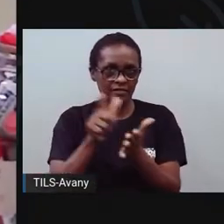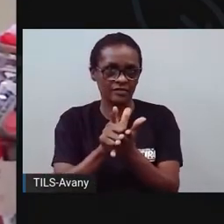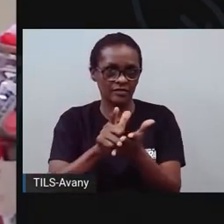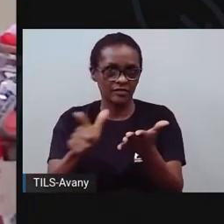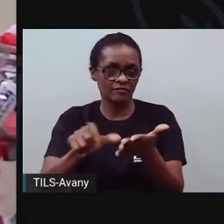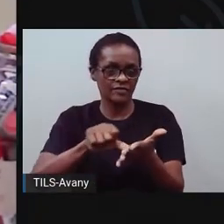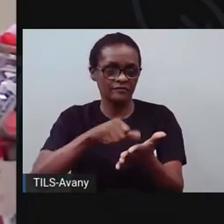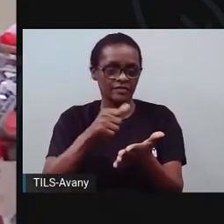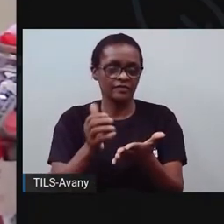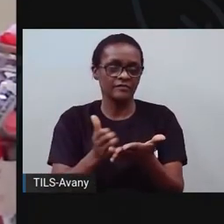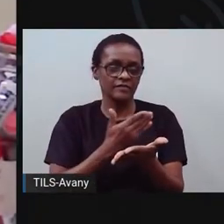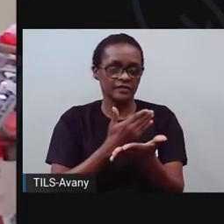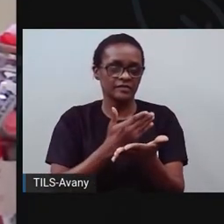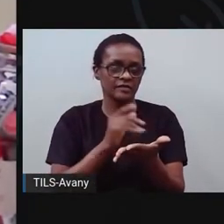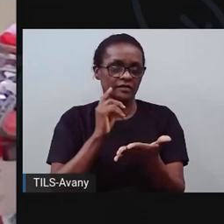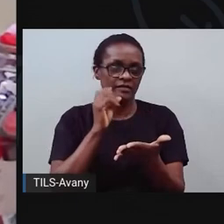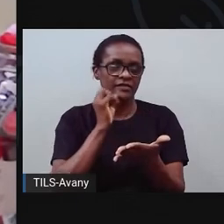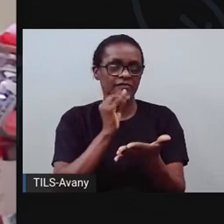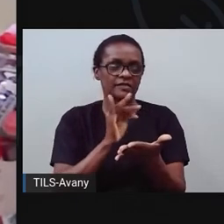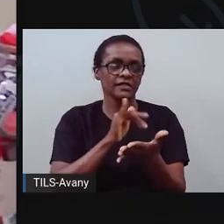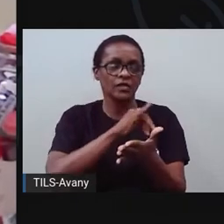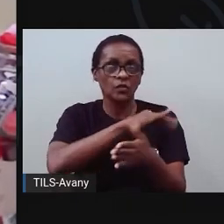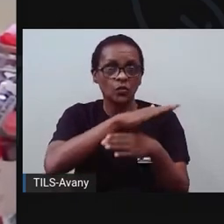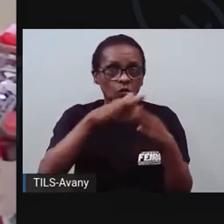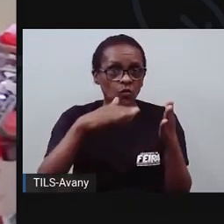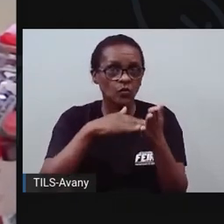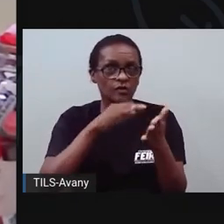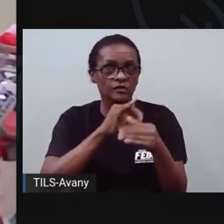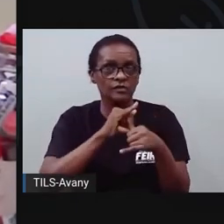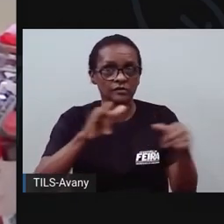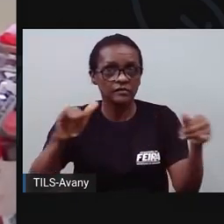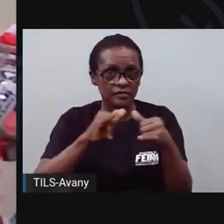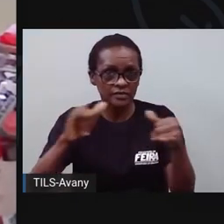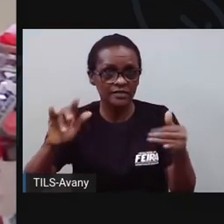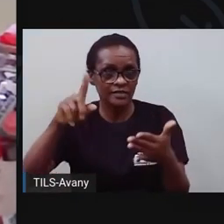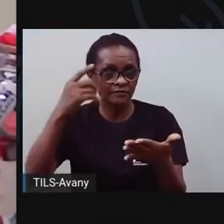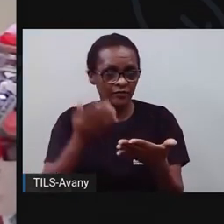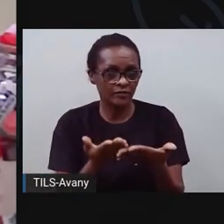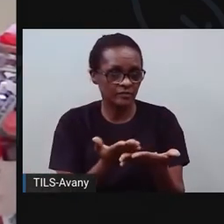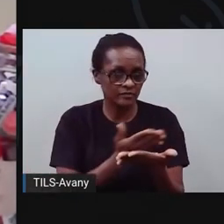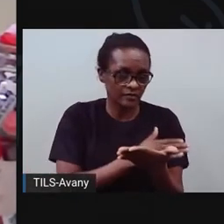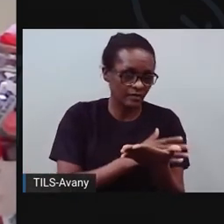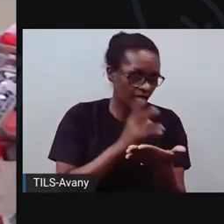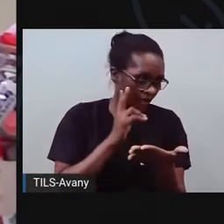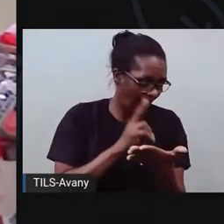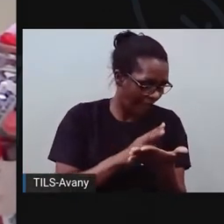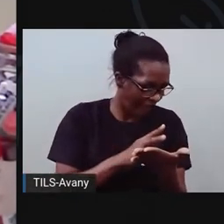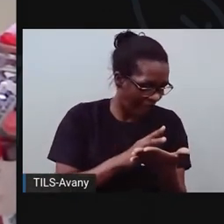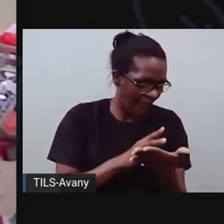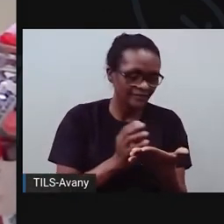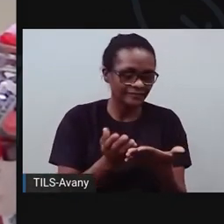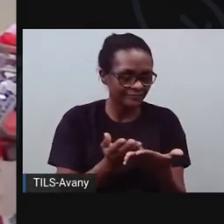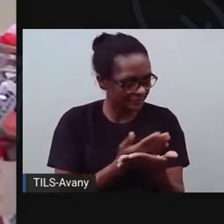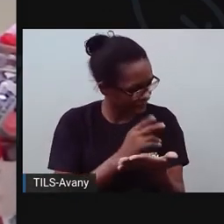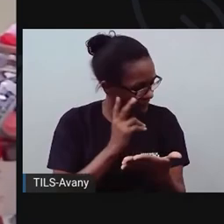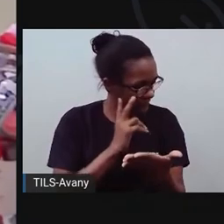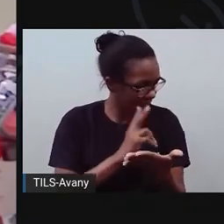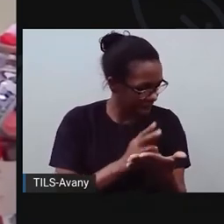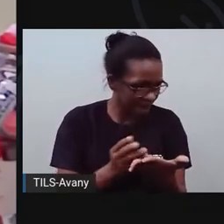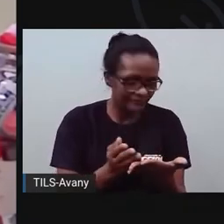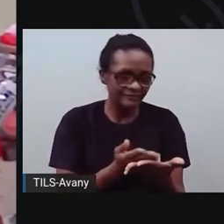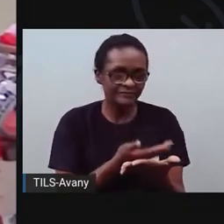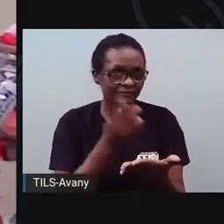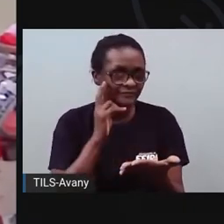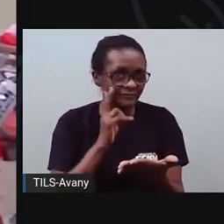feirense, recém-chegada ao UFC, terá um dos maiores desafios da carreira. Qual o desafio dele? Enfrentar esse